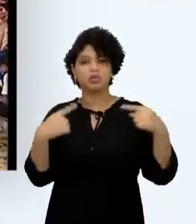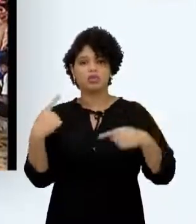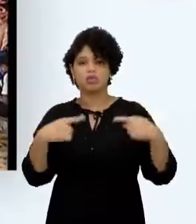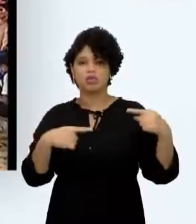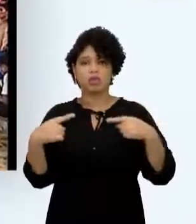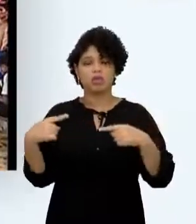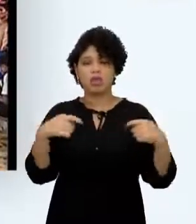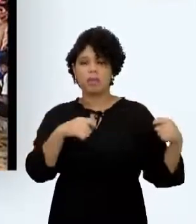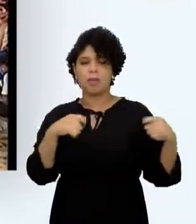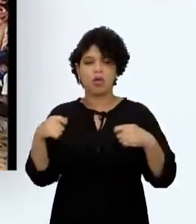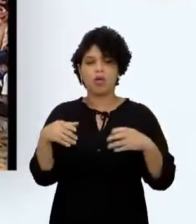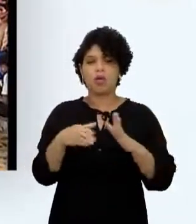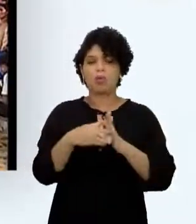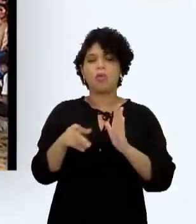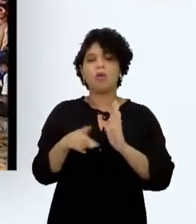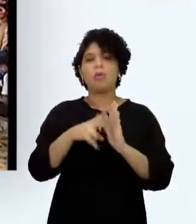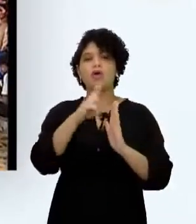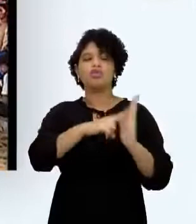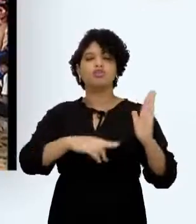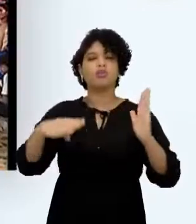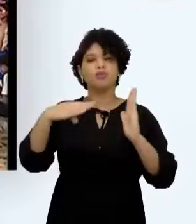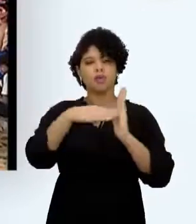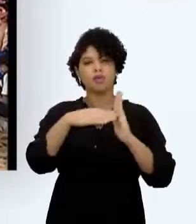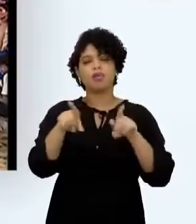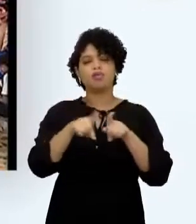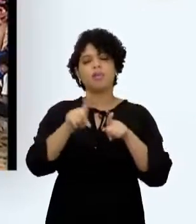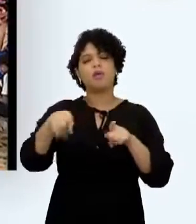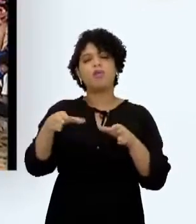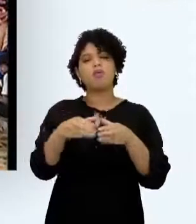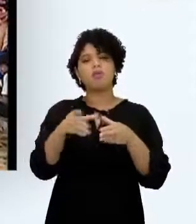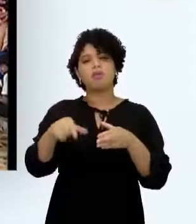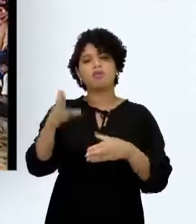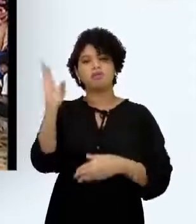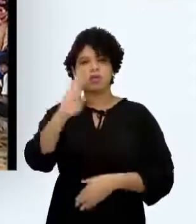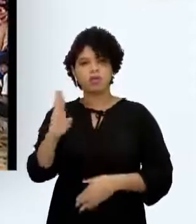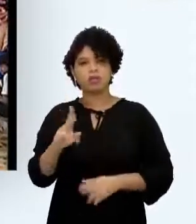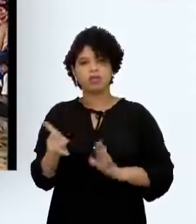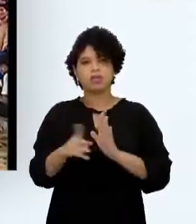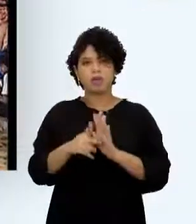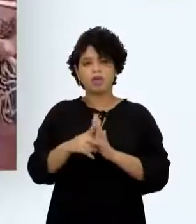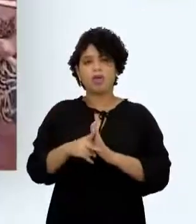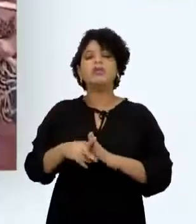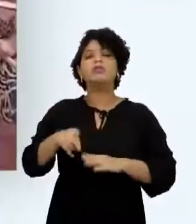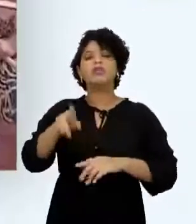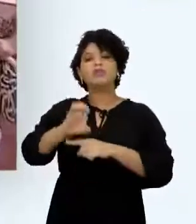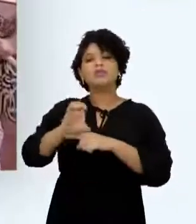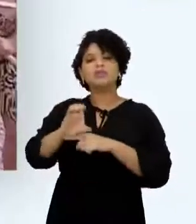povo Maori, da Nova Zelândia E a etnia brasileira Bacairi, do Mato Grosso